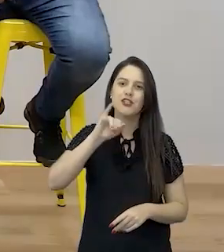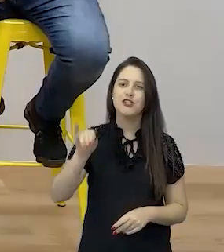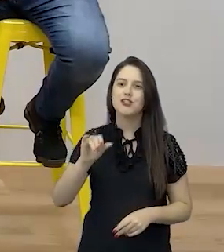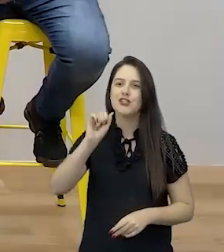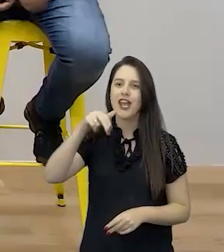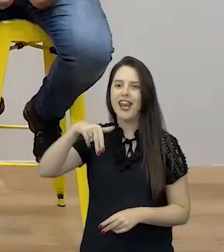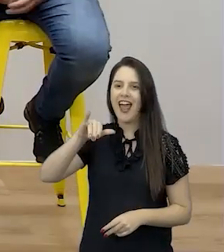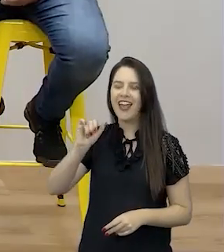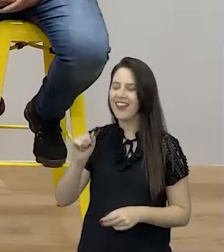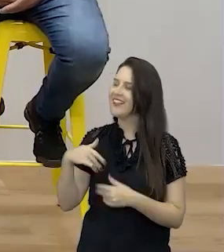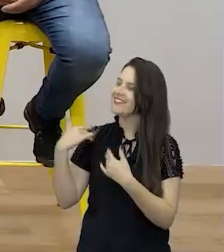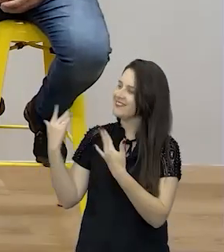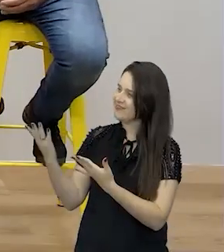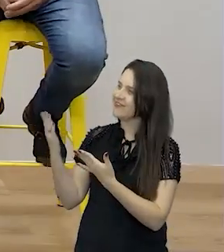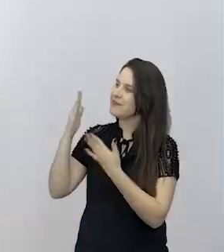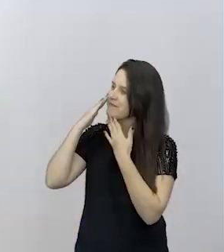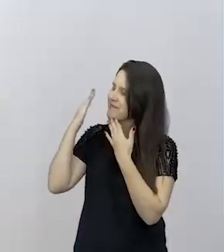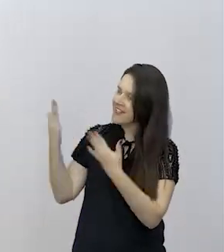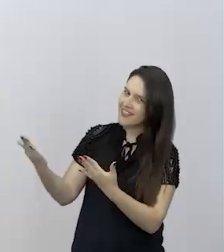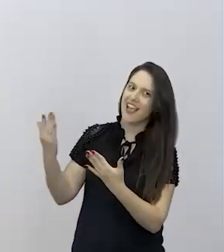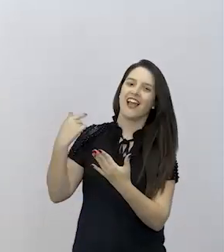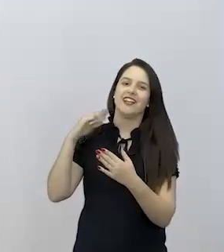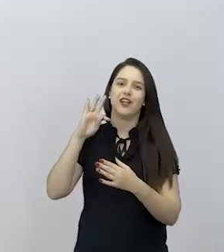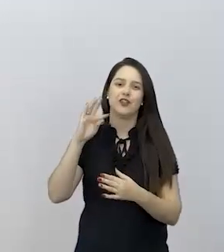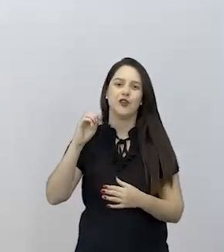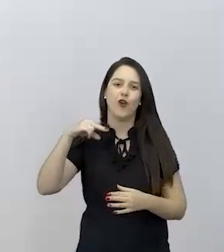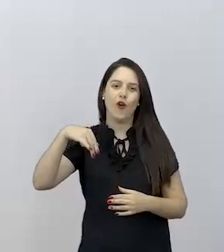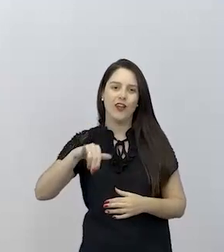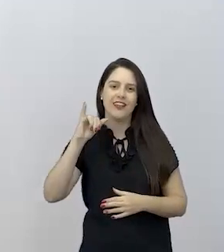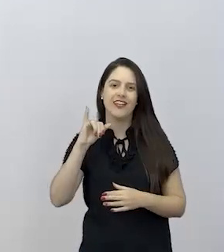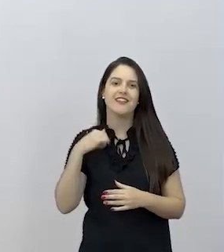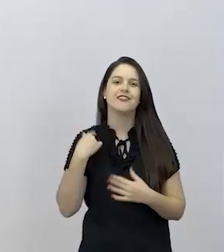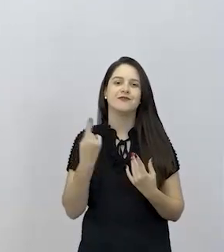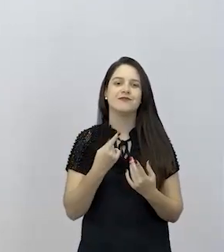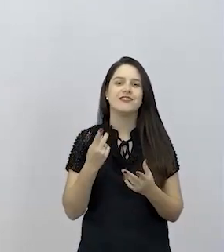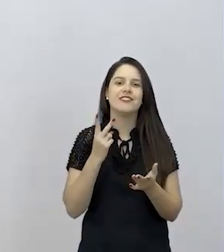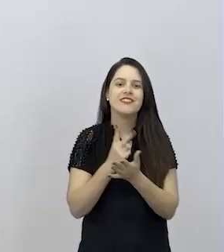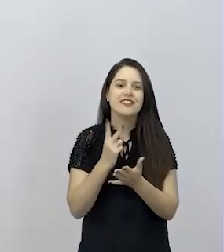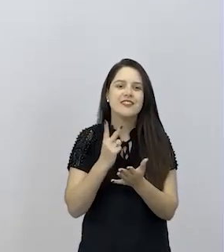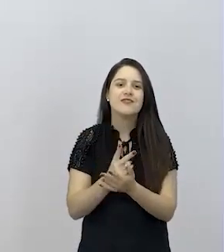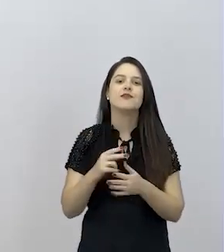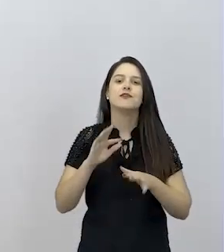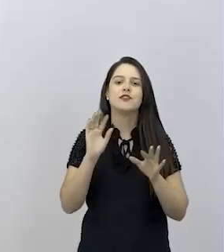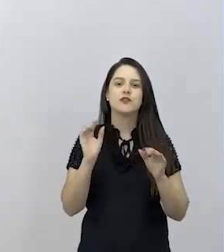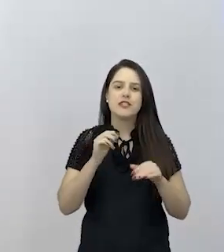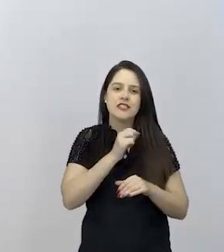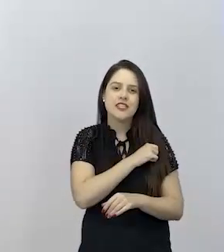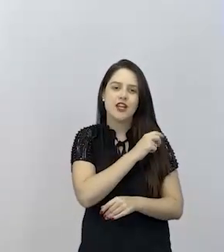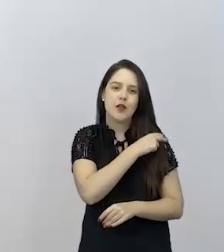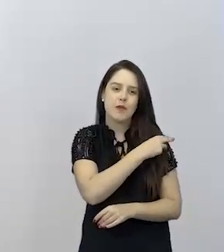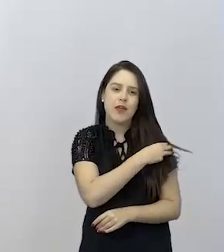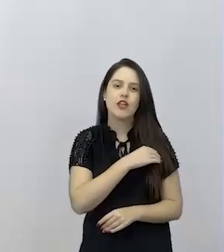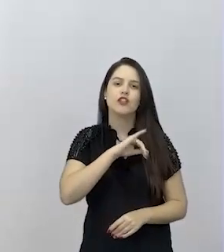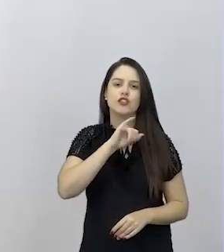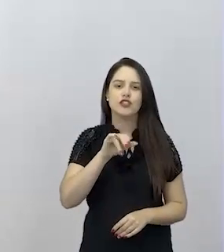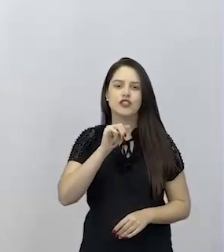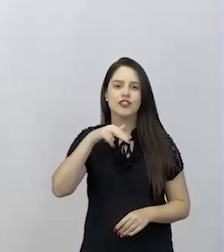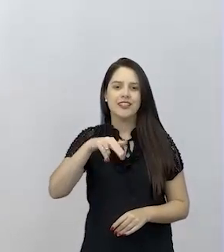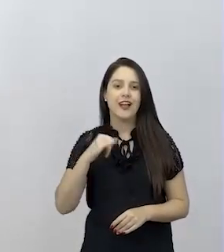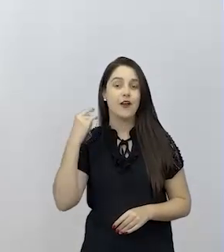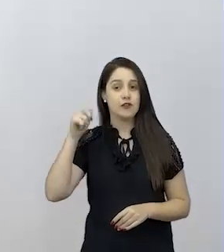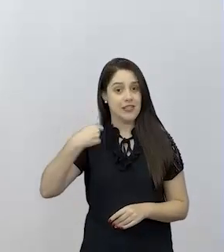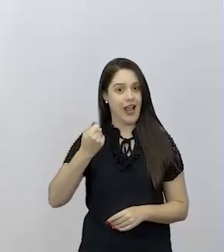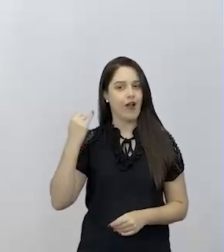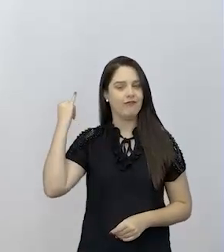Jardim, seja muito bem-vinda. Muito obrigada, professor Tony, olá estudantes da segunda série do Ensino Médio, eu sou a professora Janaína Jardim, esse é o meu